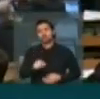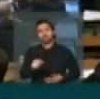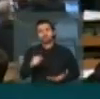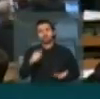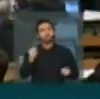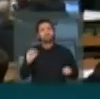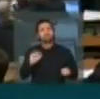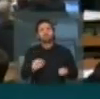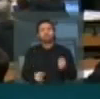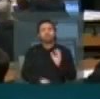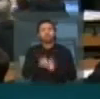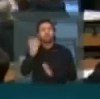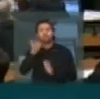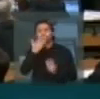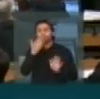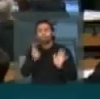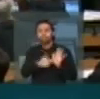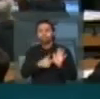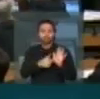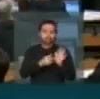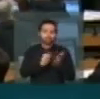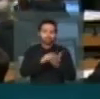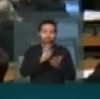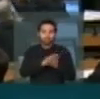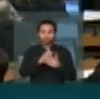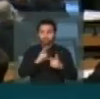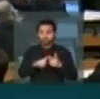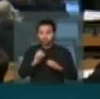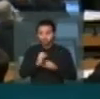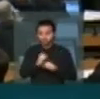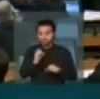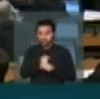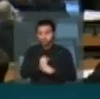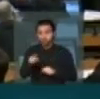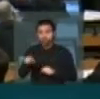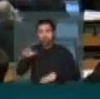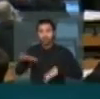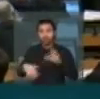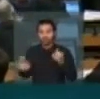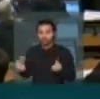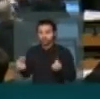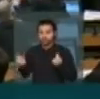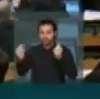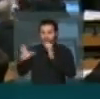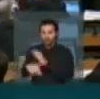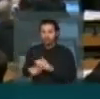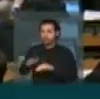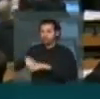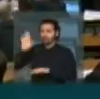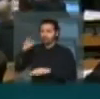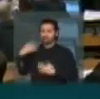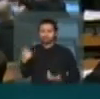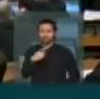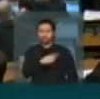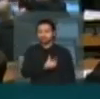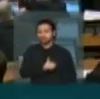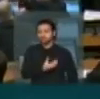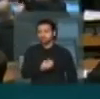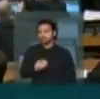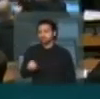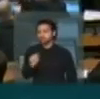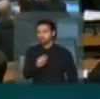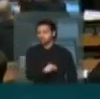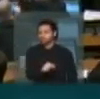é que é isso? Porque como as somas que estão envolvidas são altíssimas, às vezes, em termos de desvio, nos parece desproporcional, a menor,